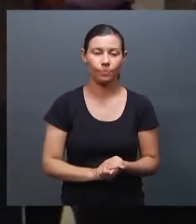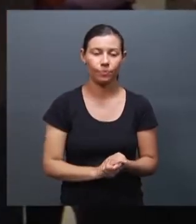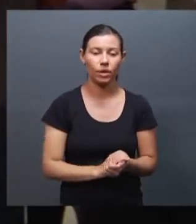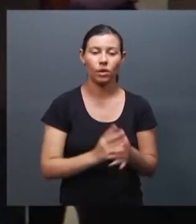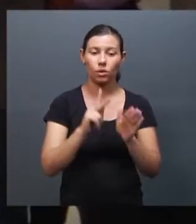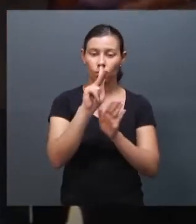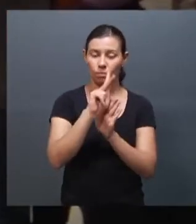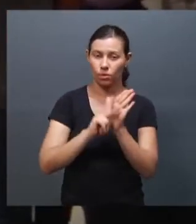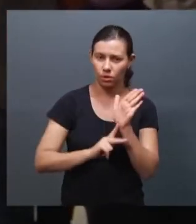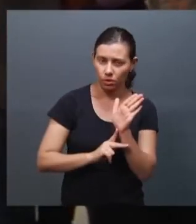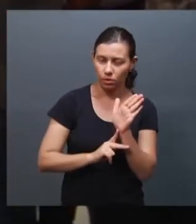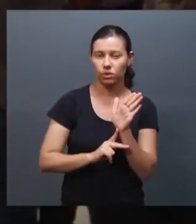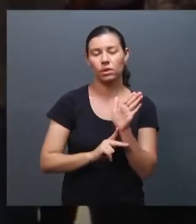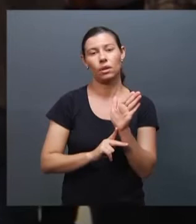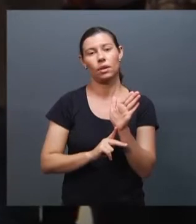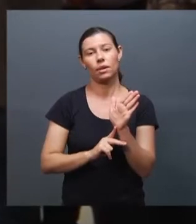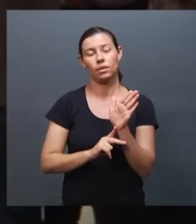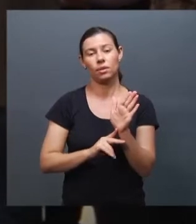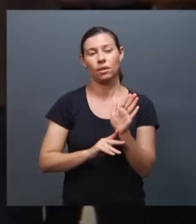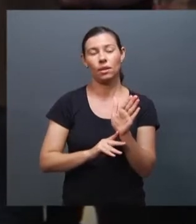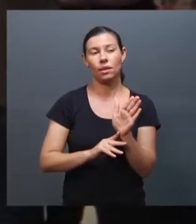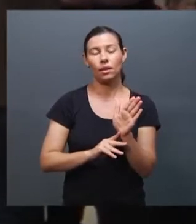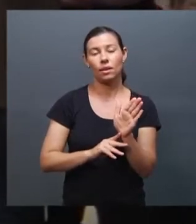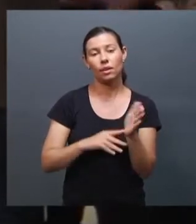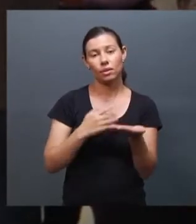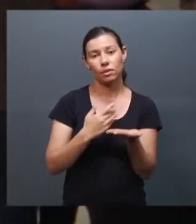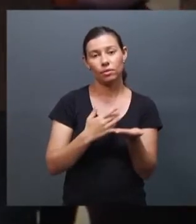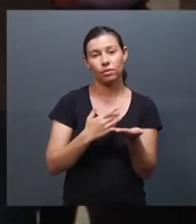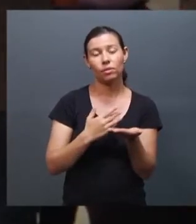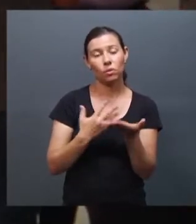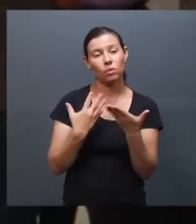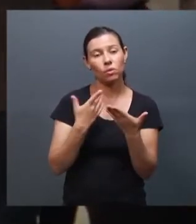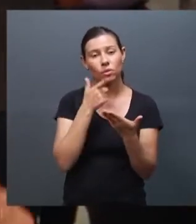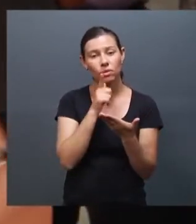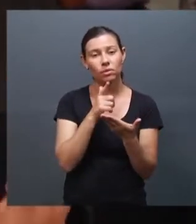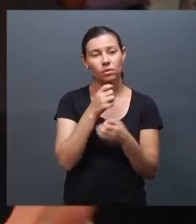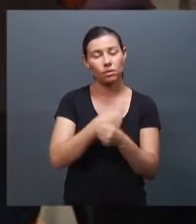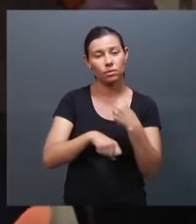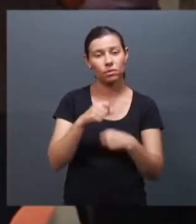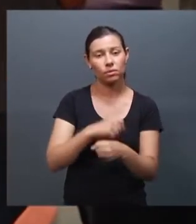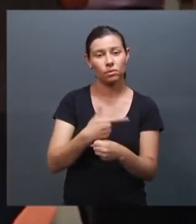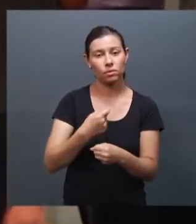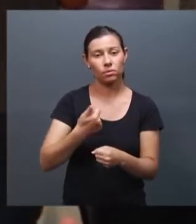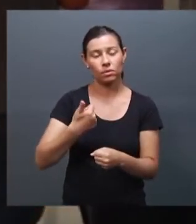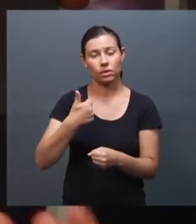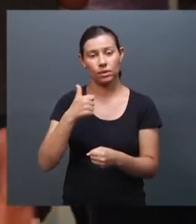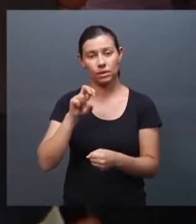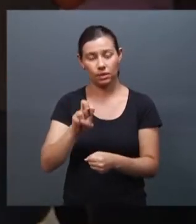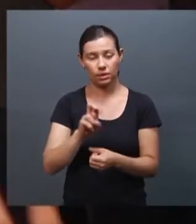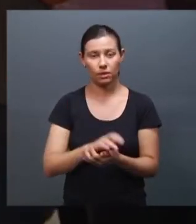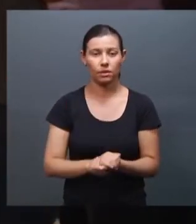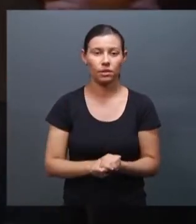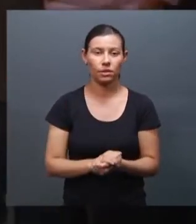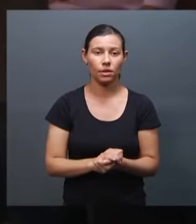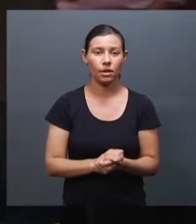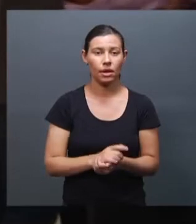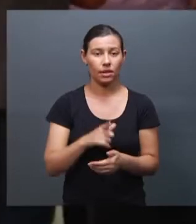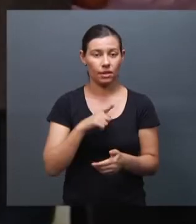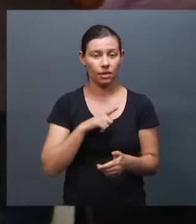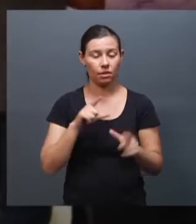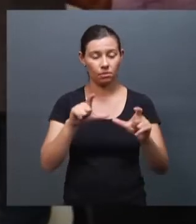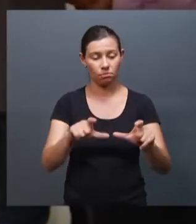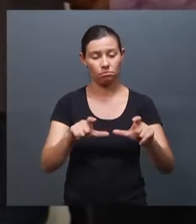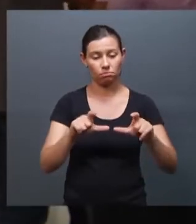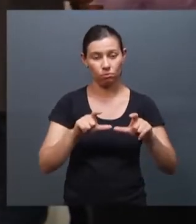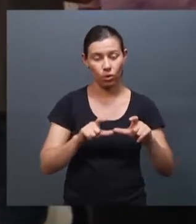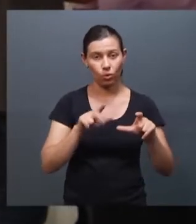adiamentos e a gente conseguiu a aprovação dele em 2015, que foi quando também eles liberaram o acesso à carteira estudantil com o